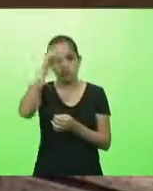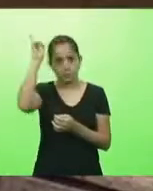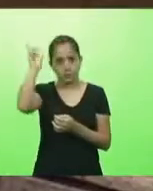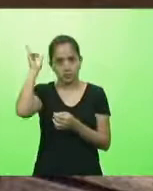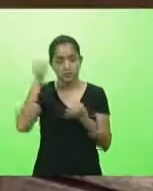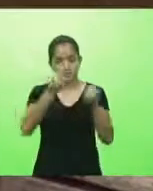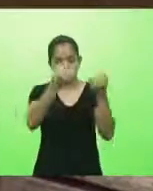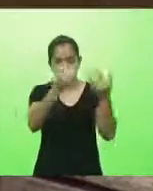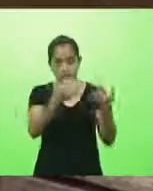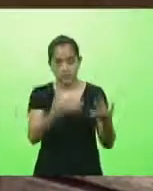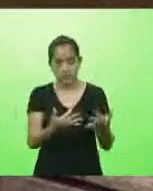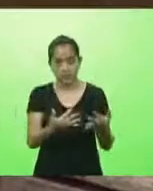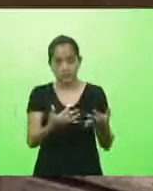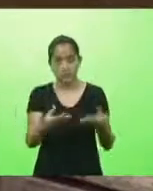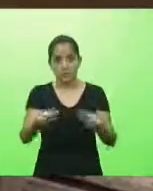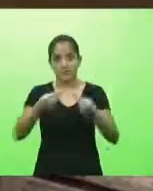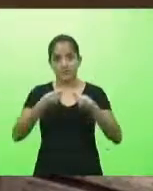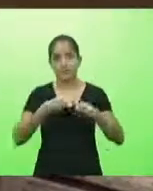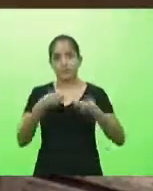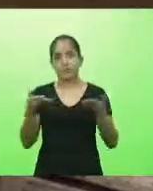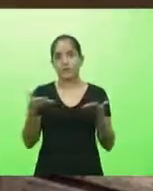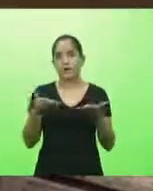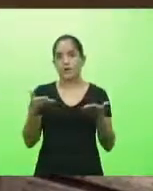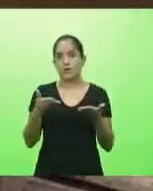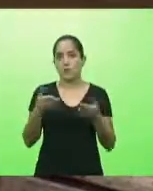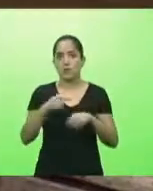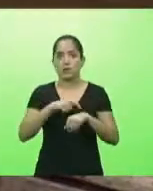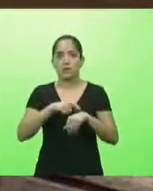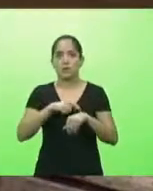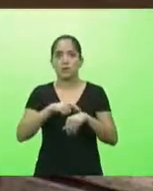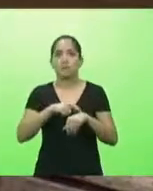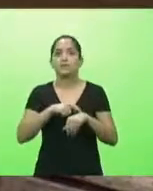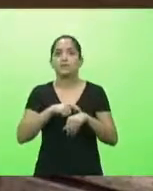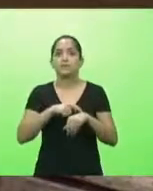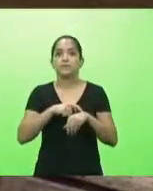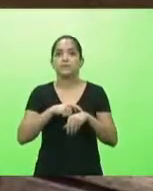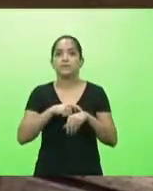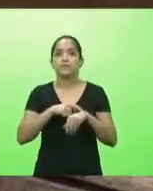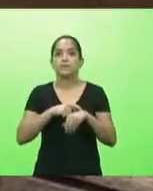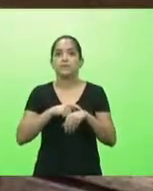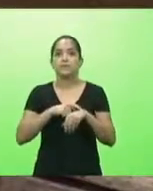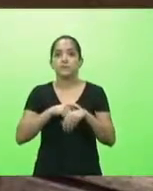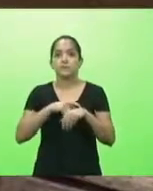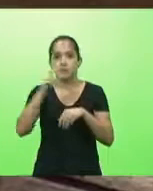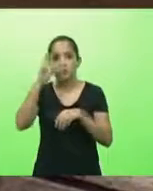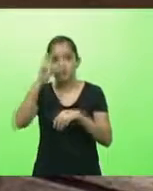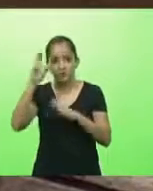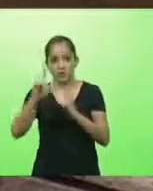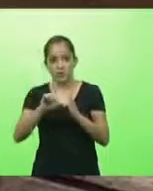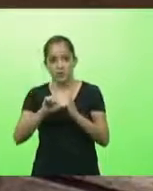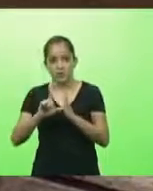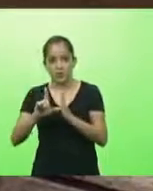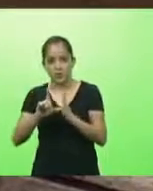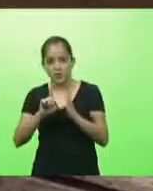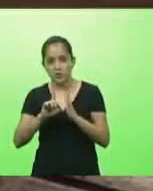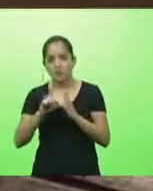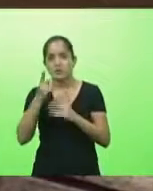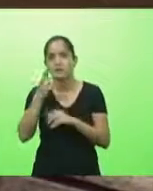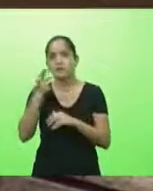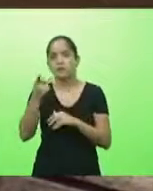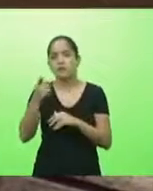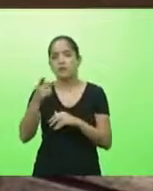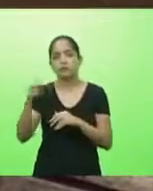falando eu recebi agora deputado um comerciante lá de joenville falou no seu nome ele esteve aqui conosco